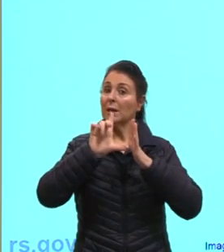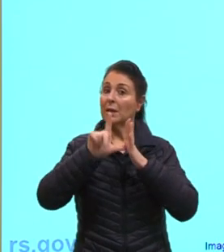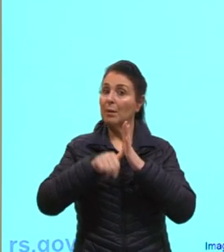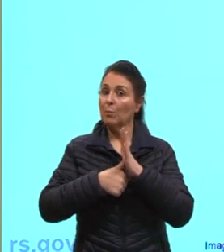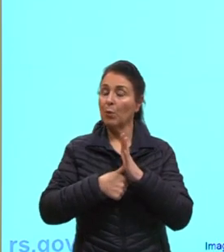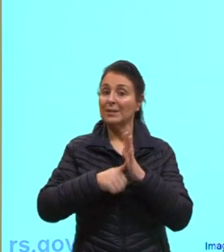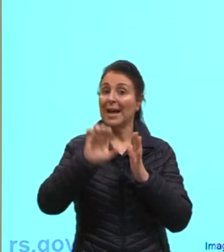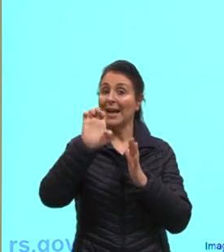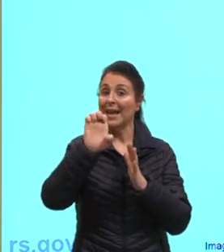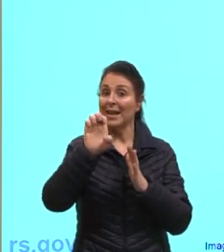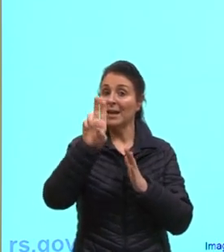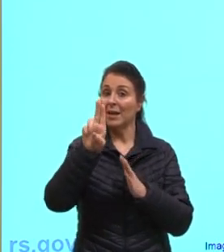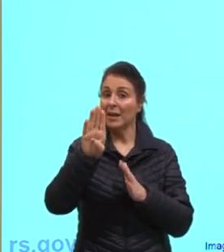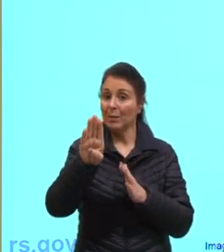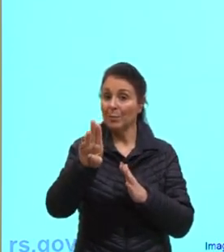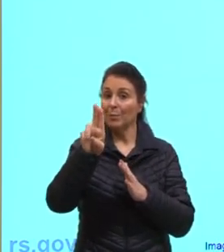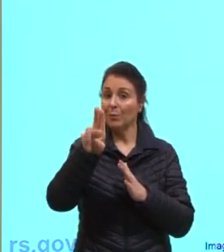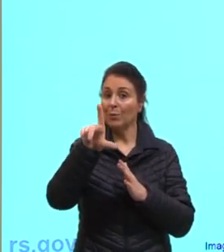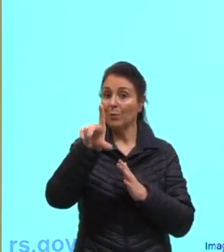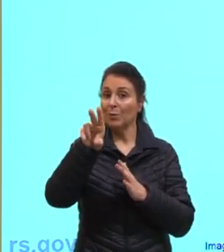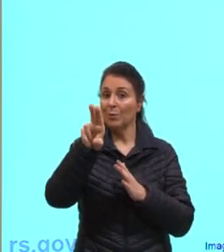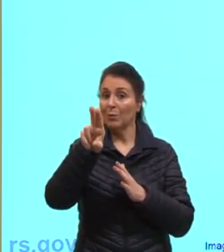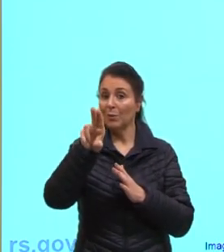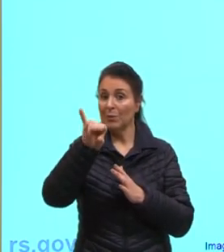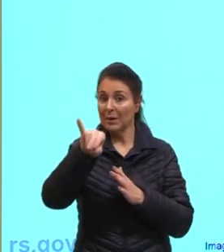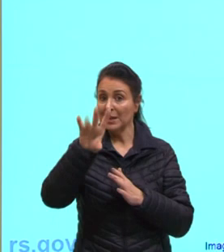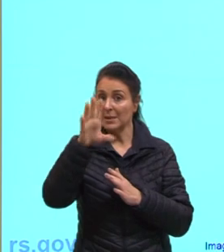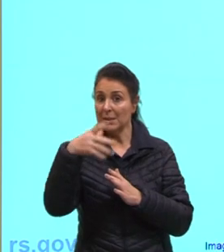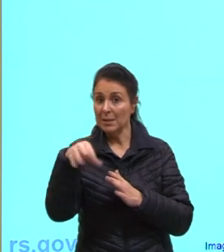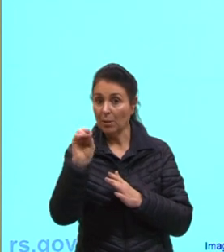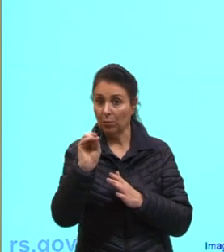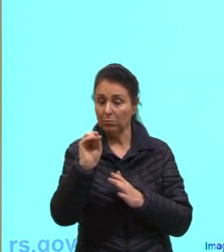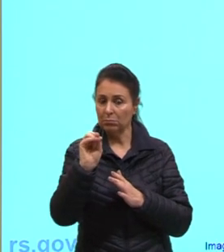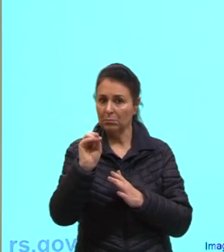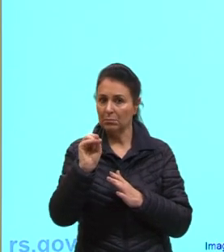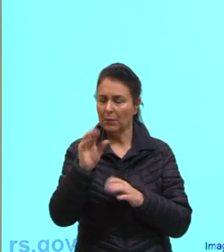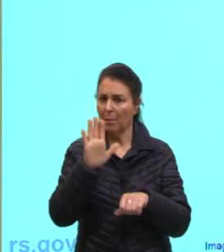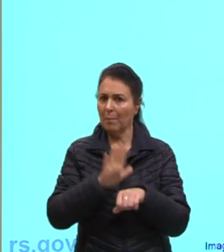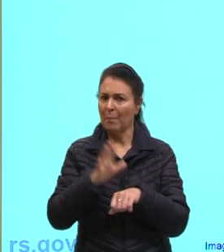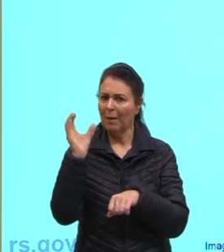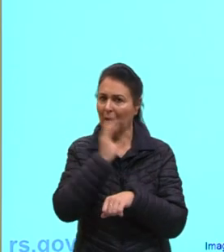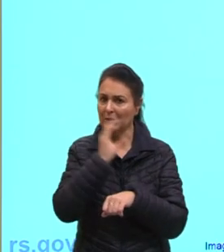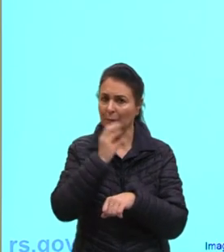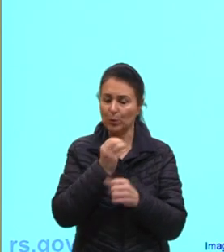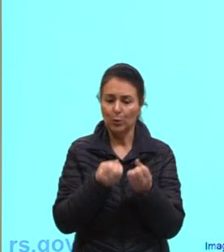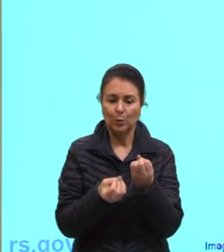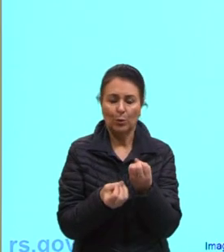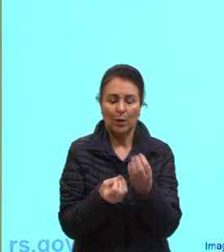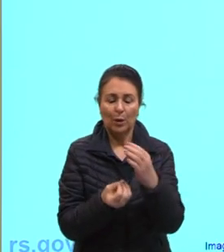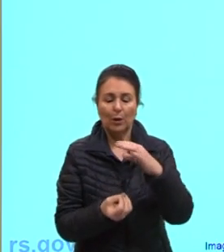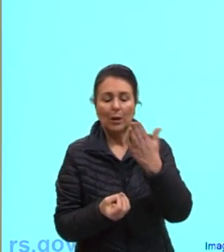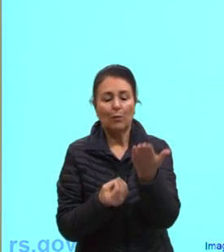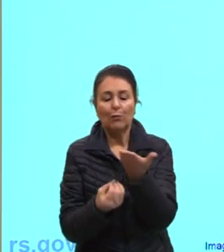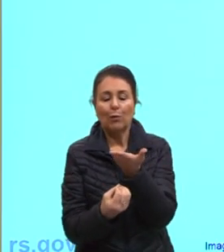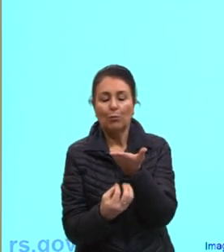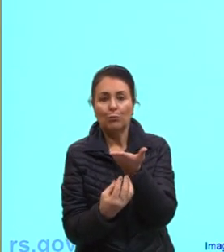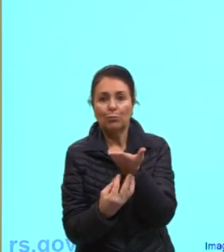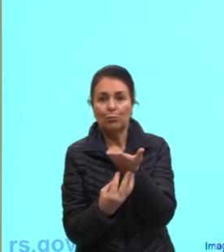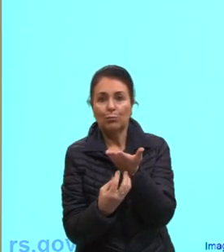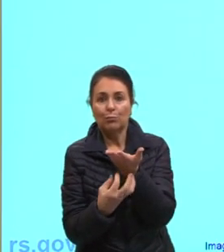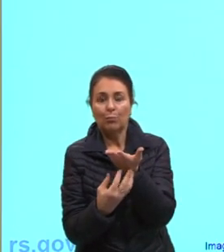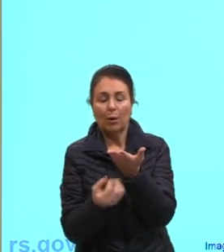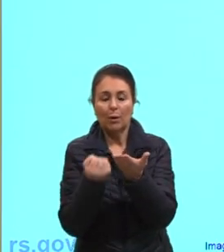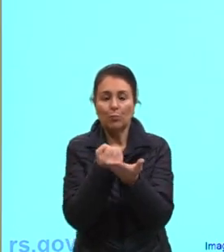tem a ebulição. A ebulição acontece rápido. Por quê? Geralmente, quando a gente ferve, que a gente chama. Então, a